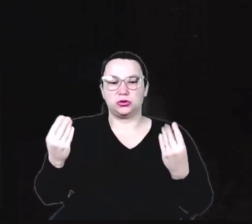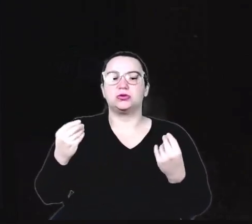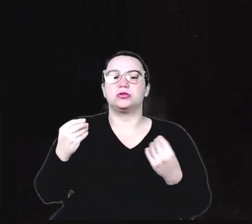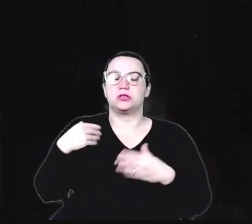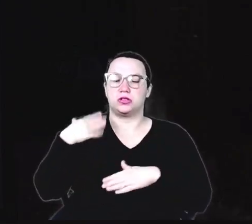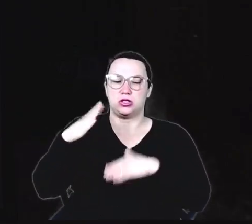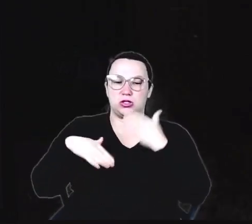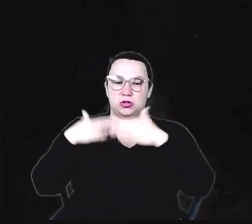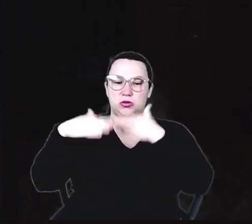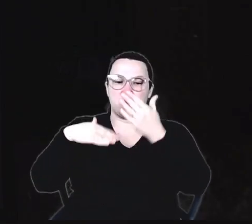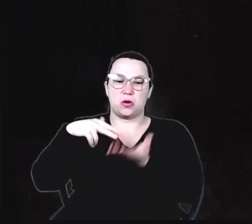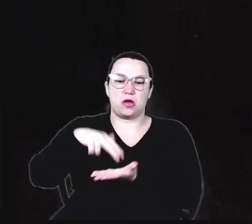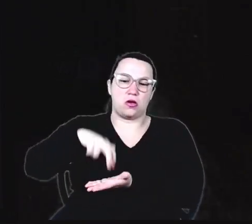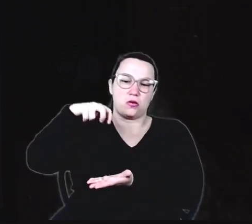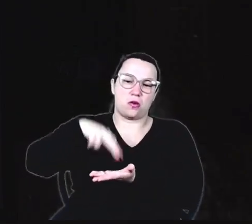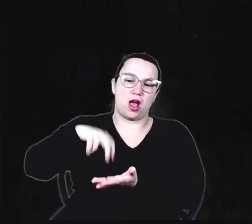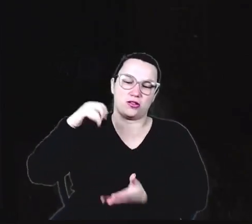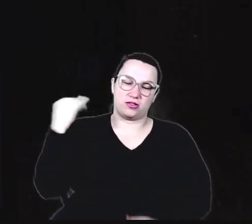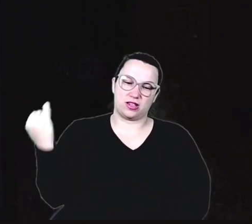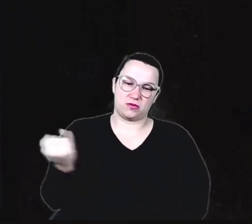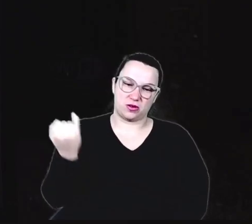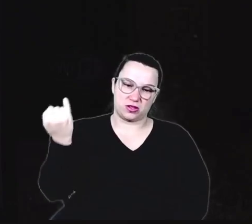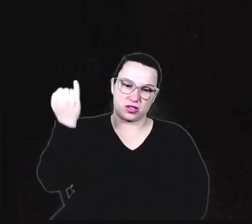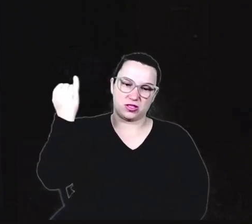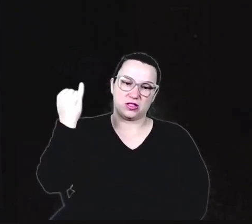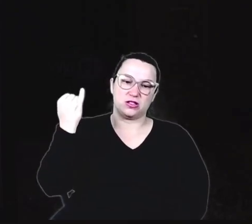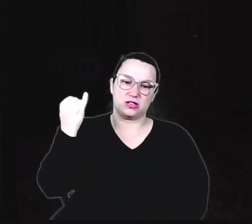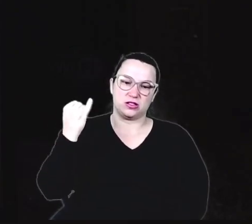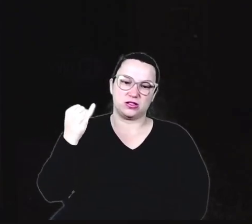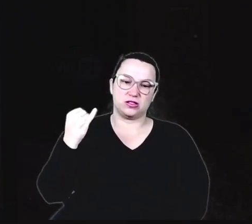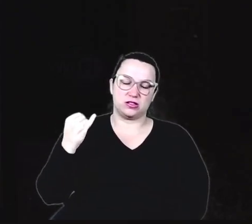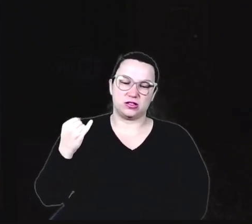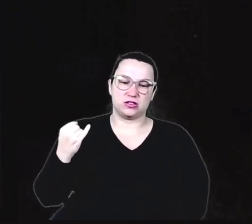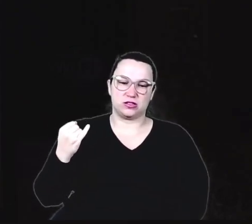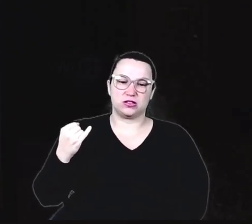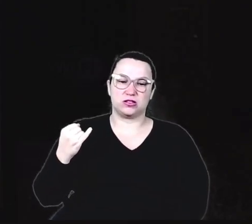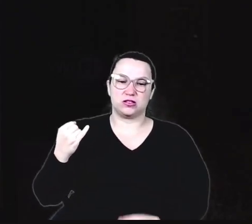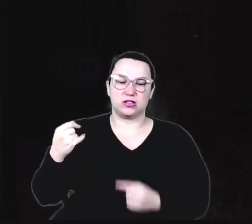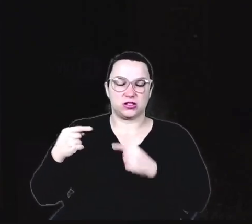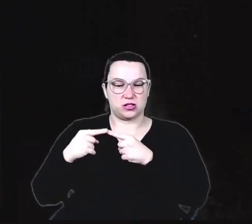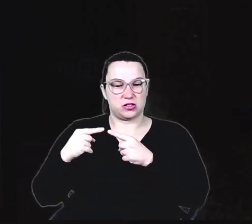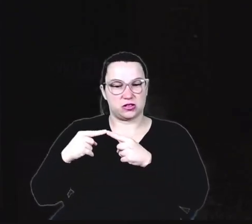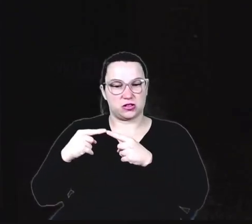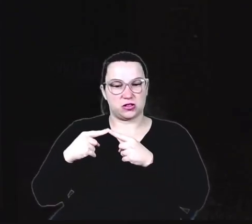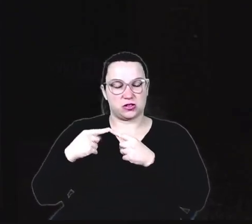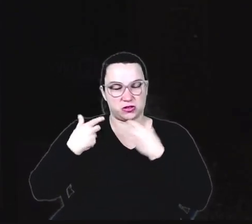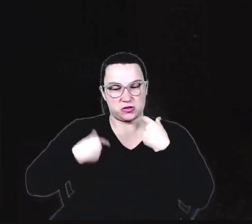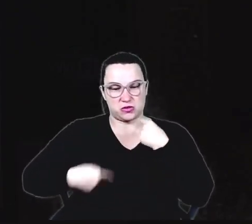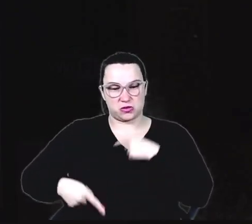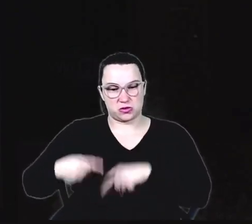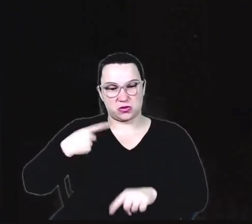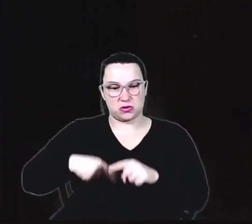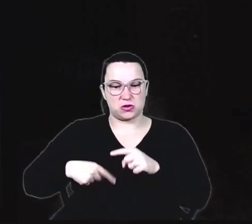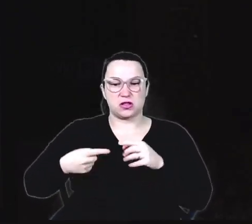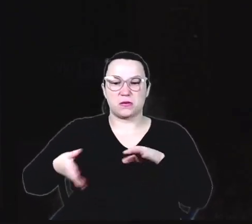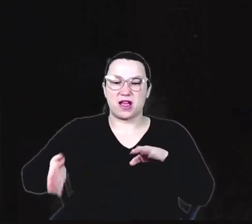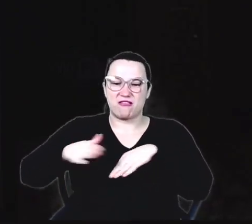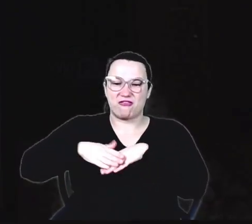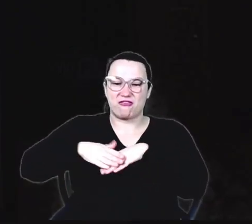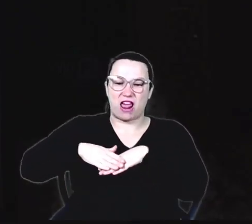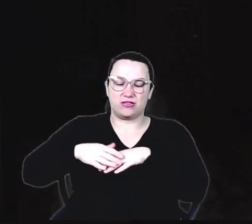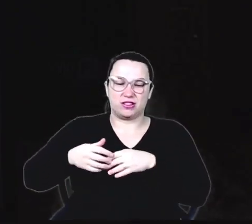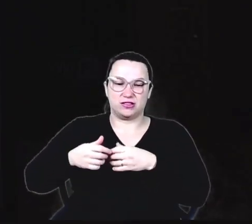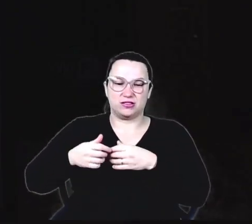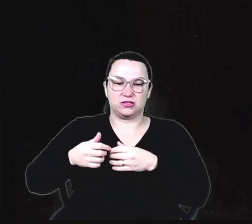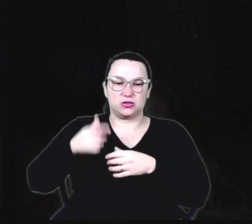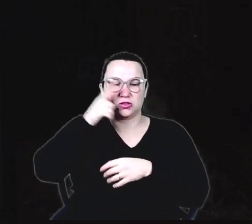o salto. Que é muito importante ali para ajudar também no desfraude que está ligado à parte fisiológica do desenvolvimento infantil. Parabéns,